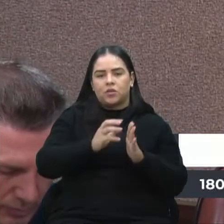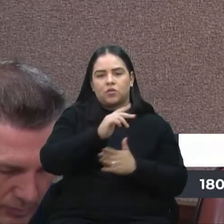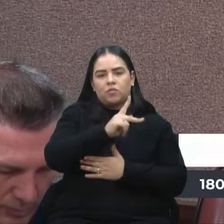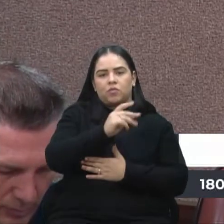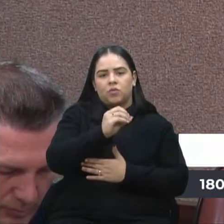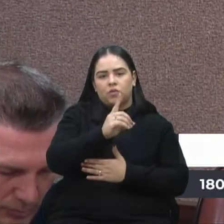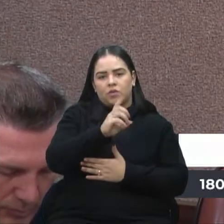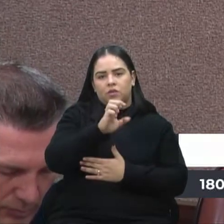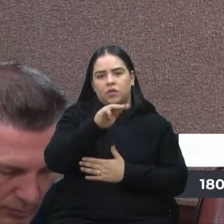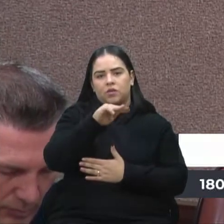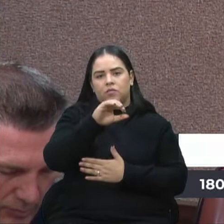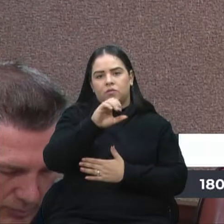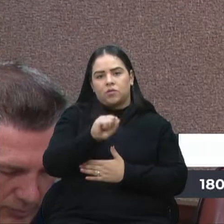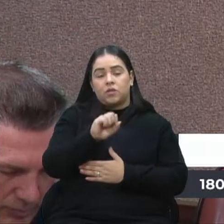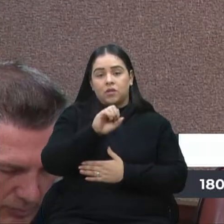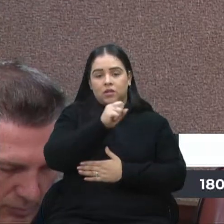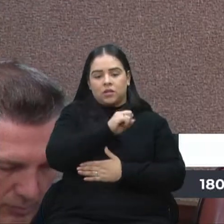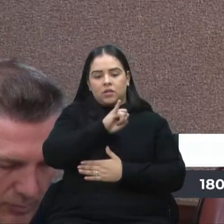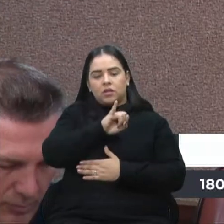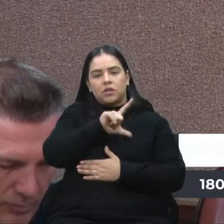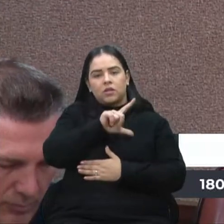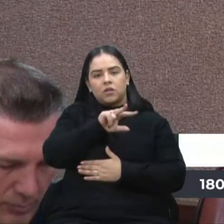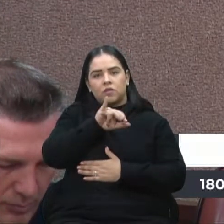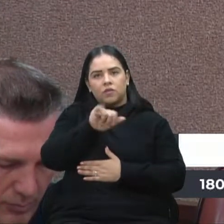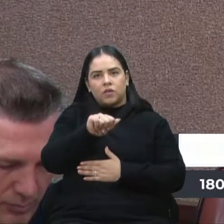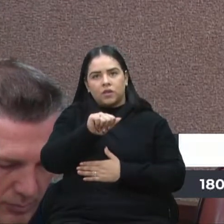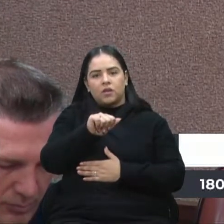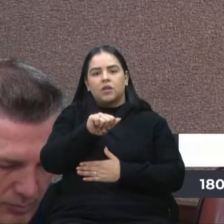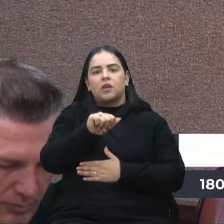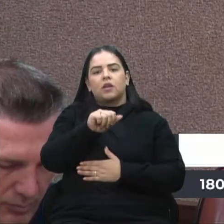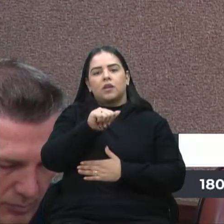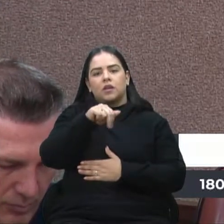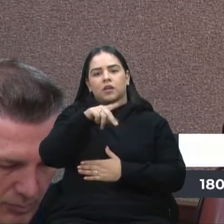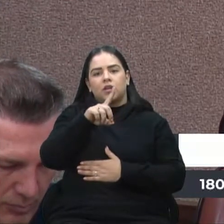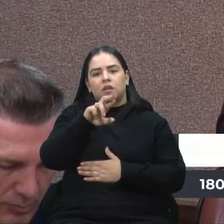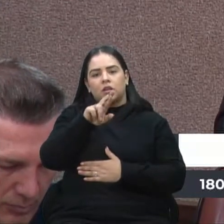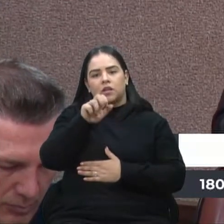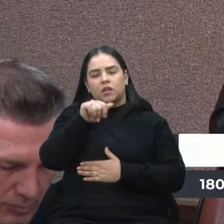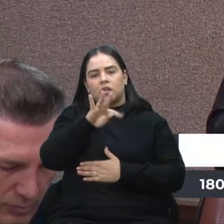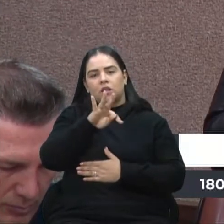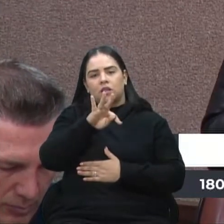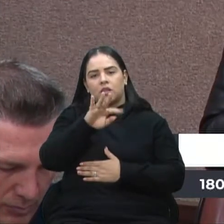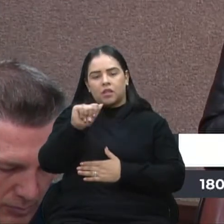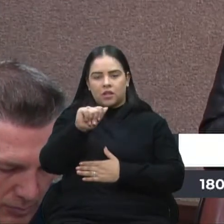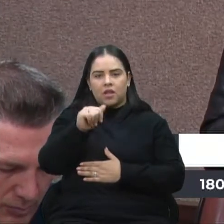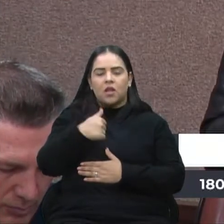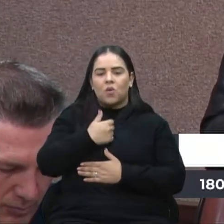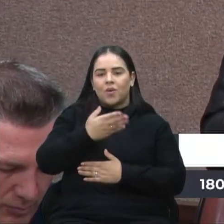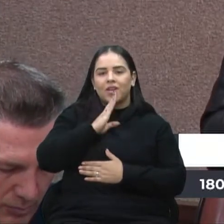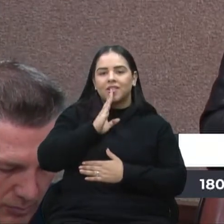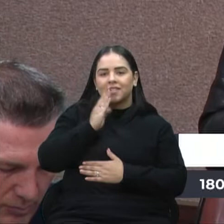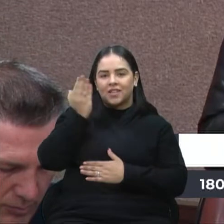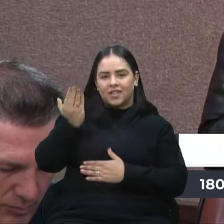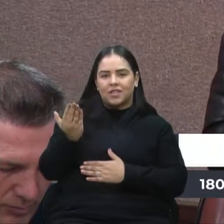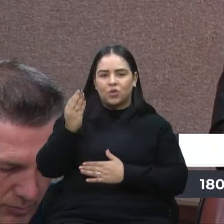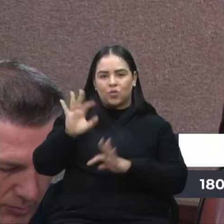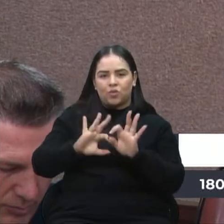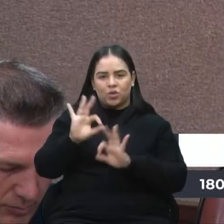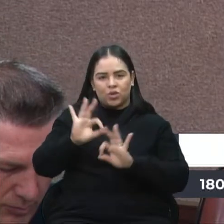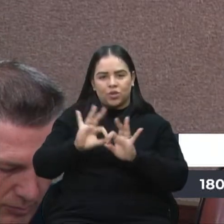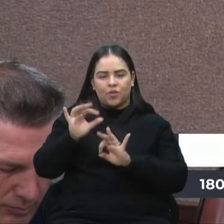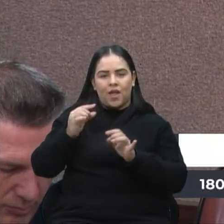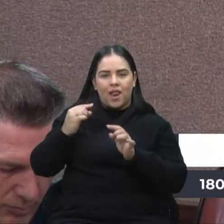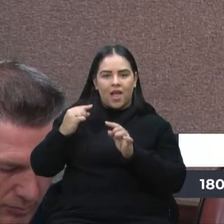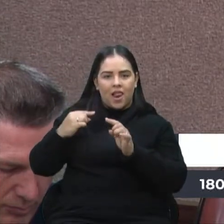Andreata, também conhecida como Sil. Eu conheci ela através do projeto Ir Além,